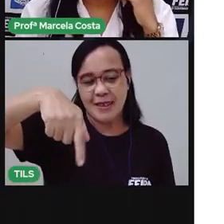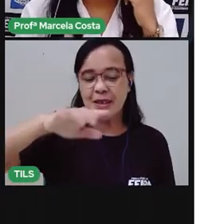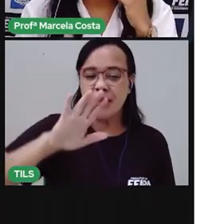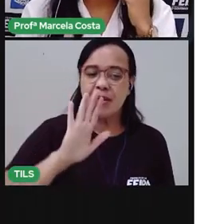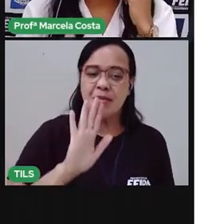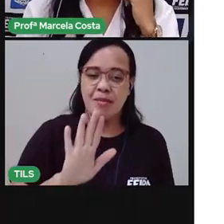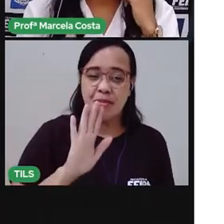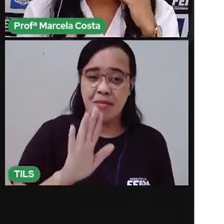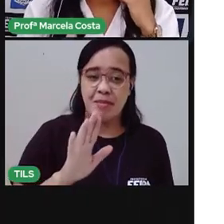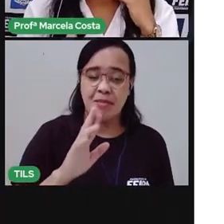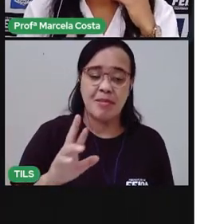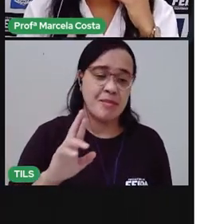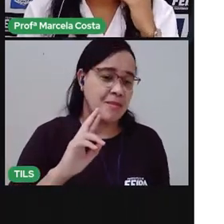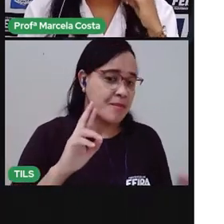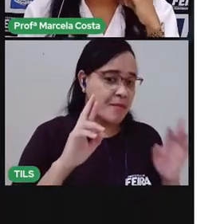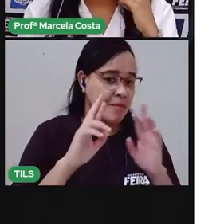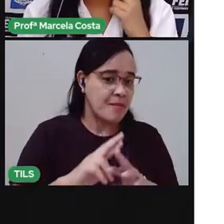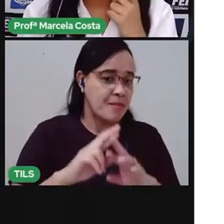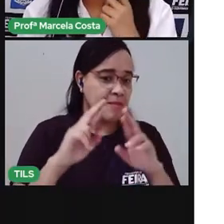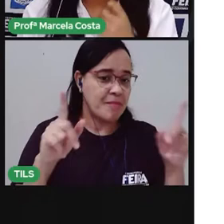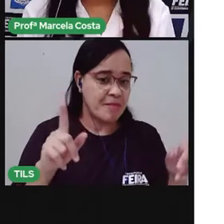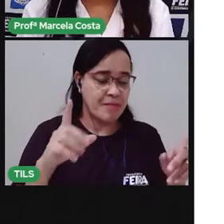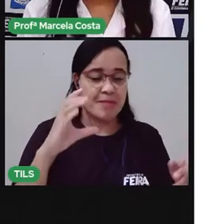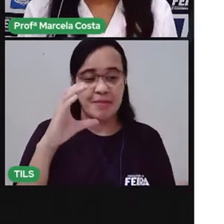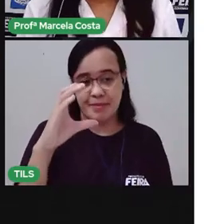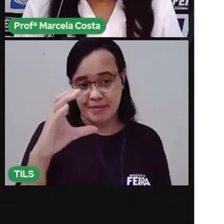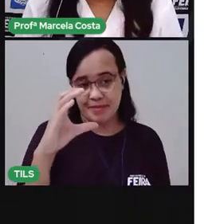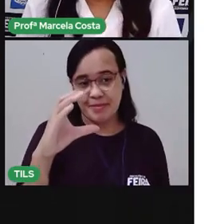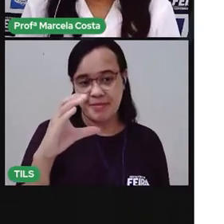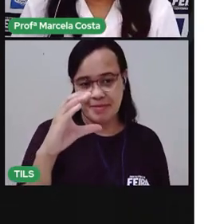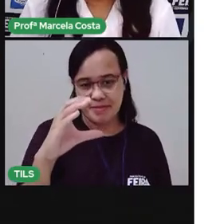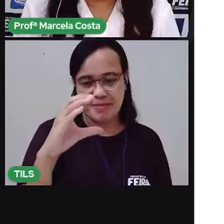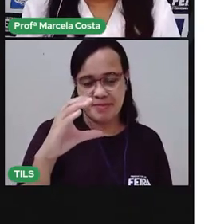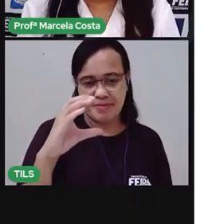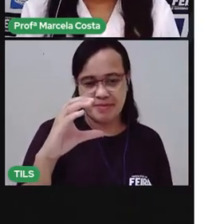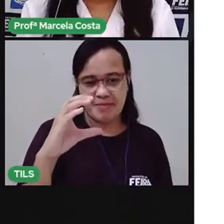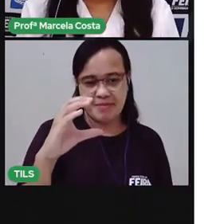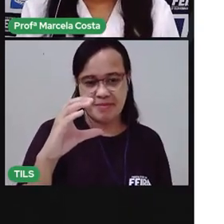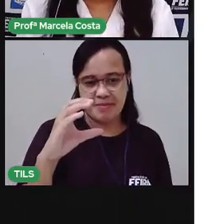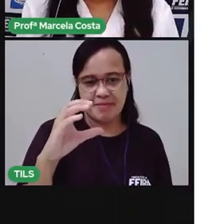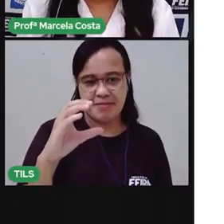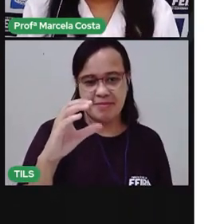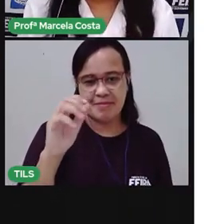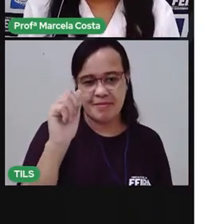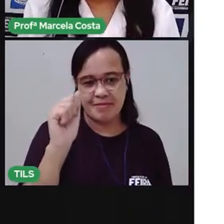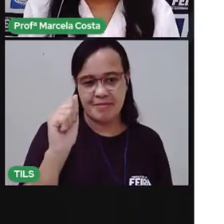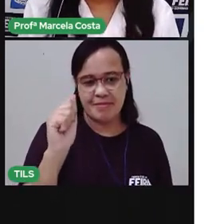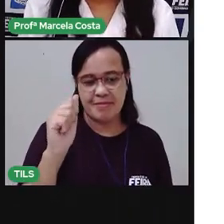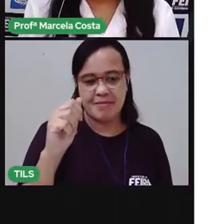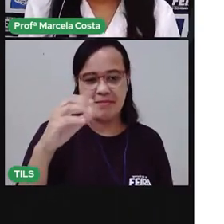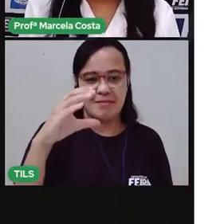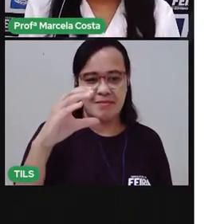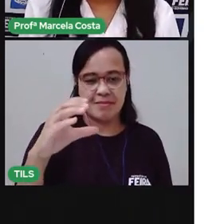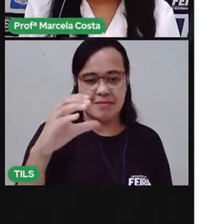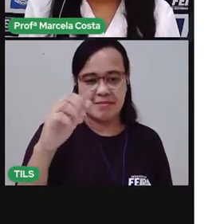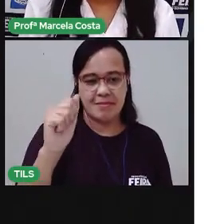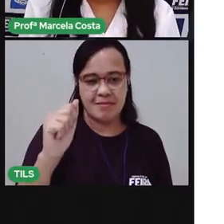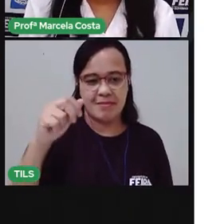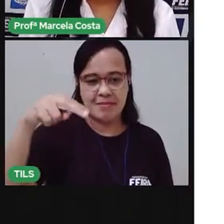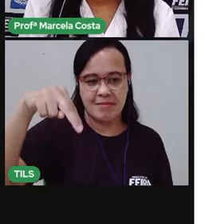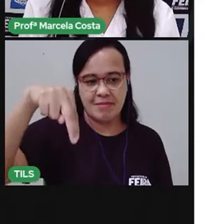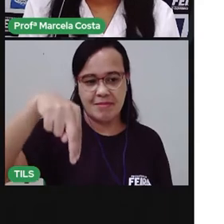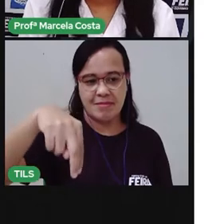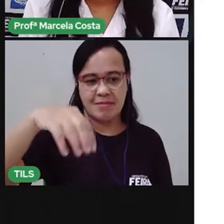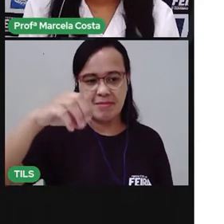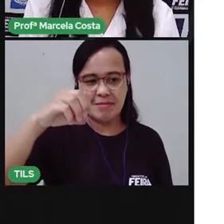apesar de a escutar o que, a gente escreve o sei. Então, a primeira letra da palavra canoa é a